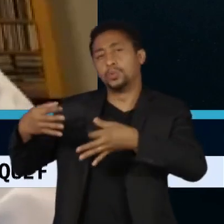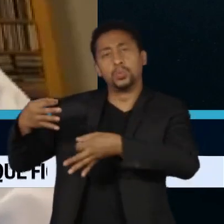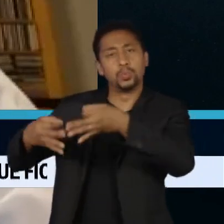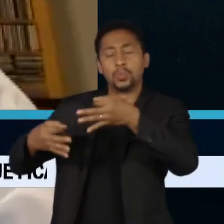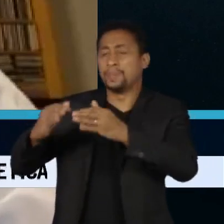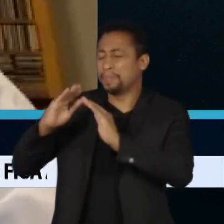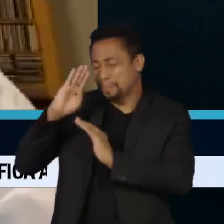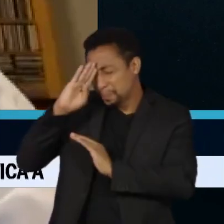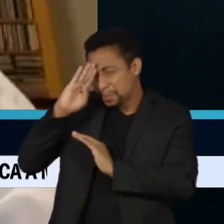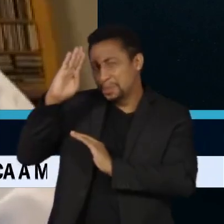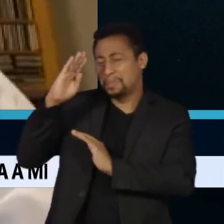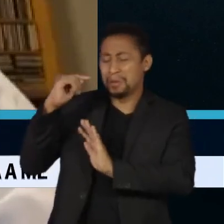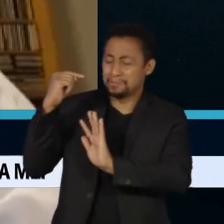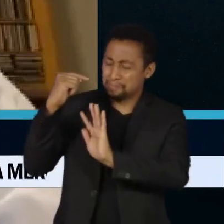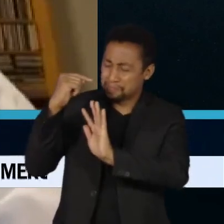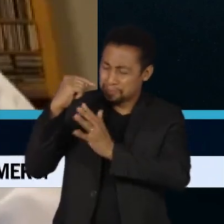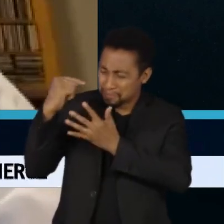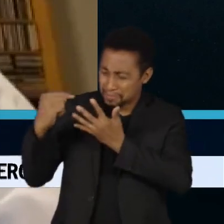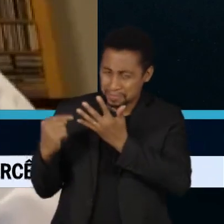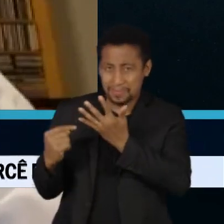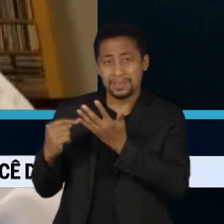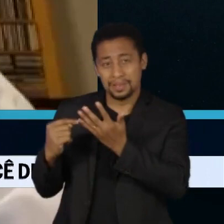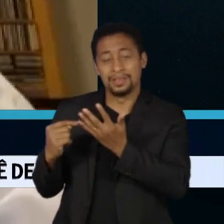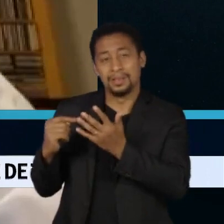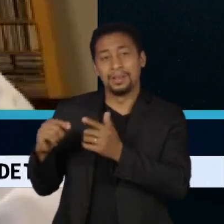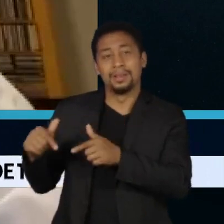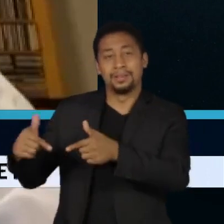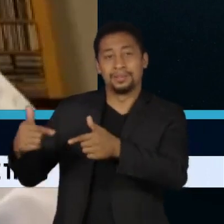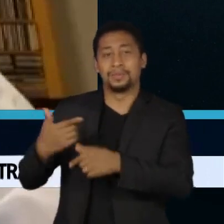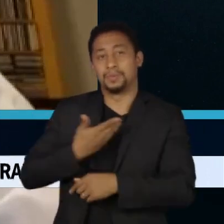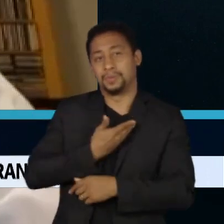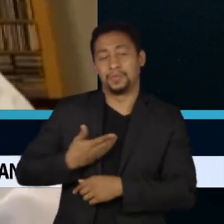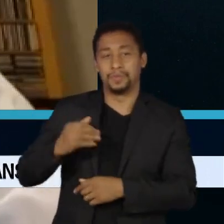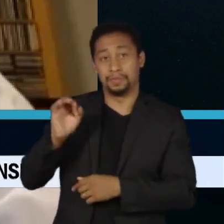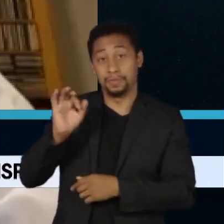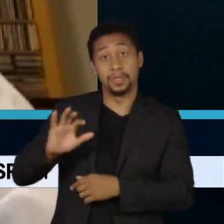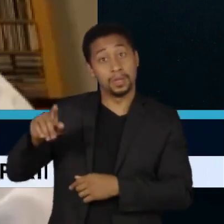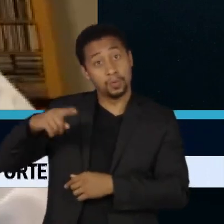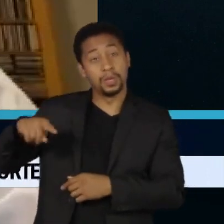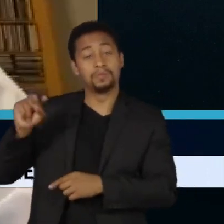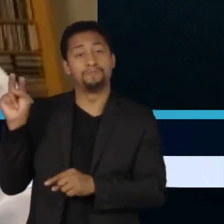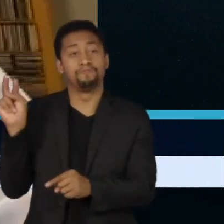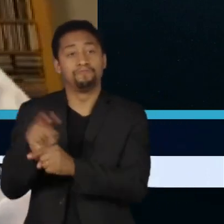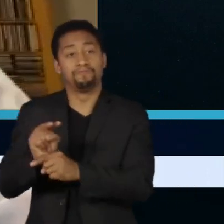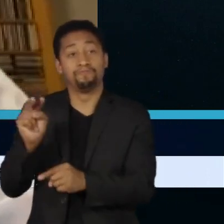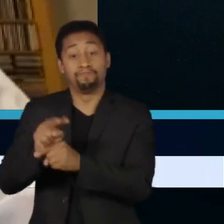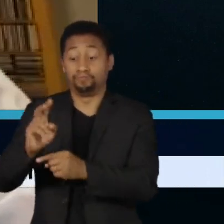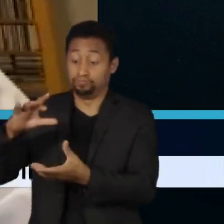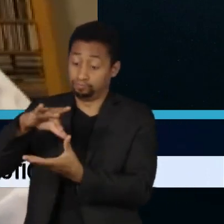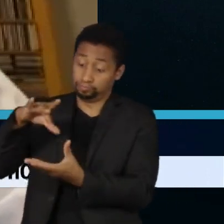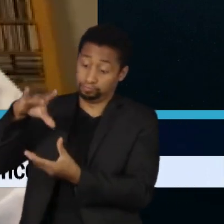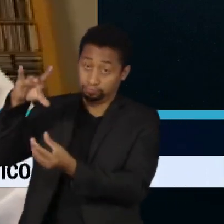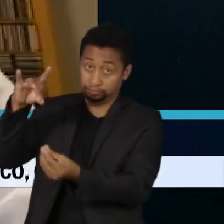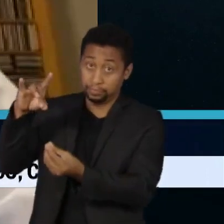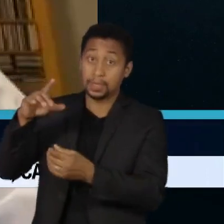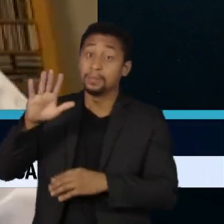Nos últimos quatro anos foi um defensor intransigente da democracia. Portanto, o presidente tem uma obrigação